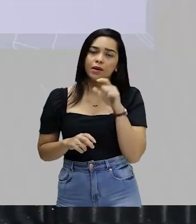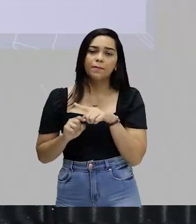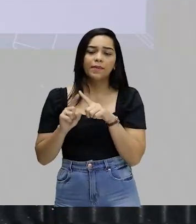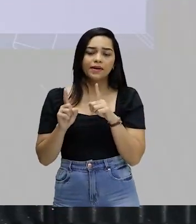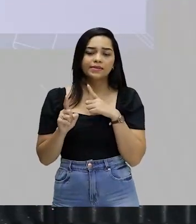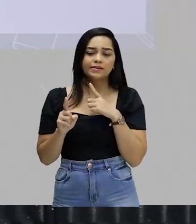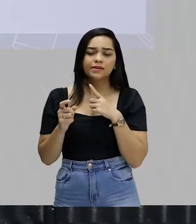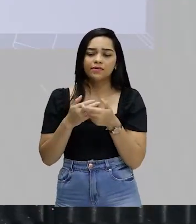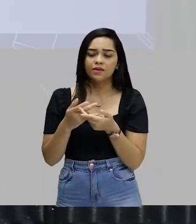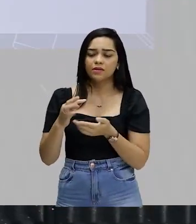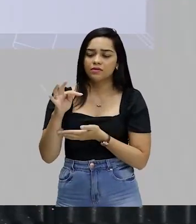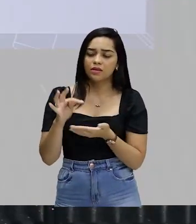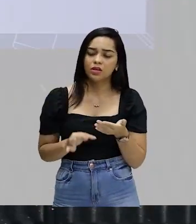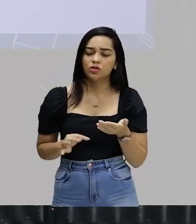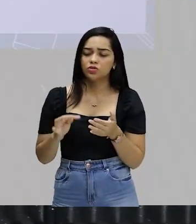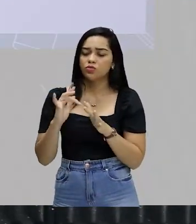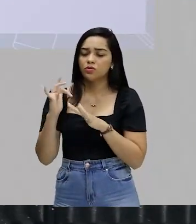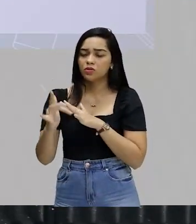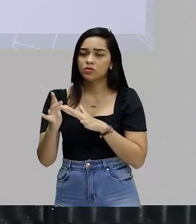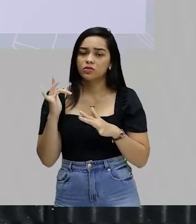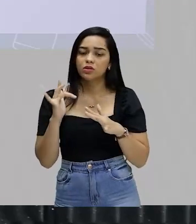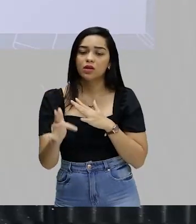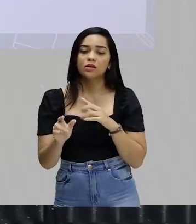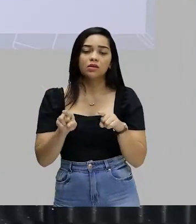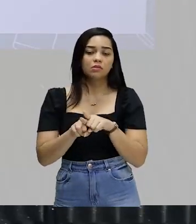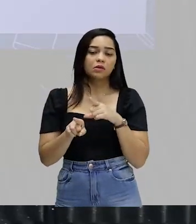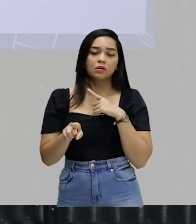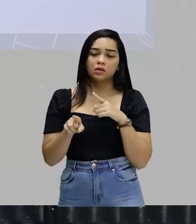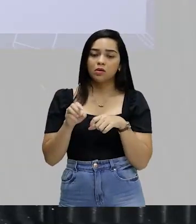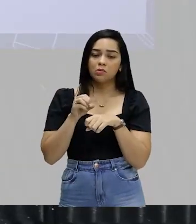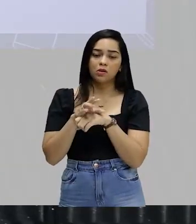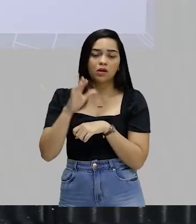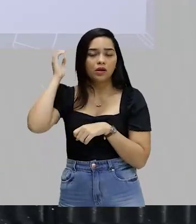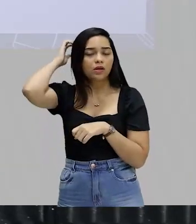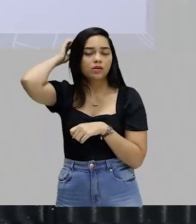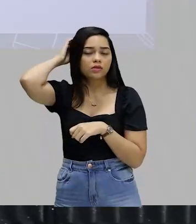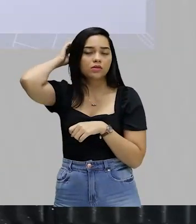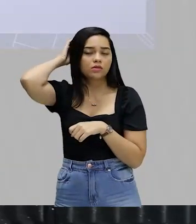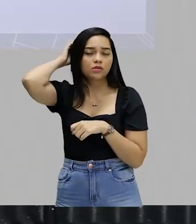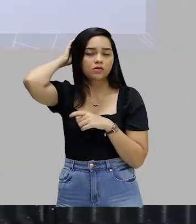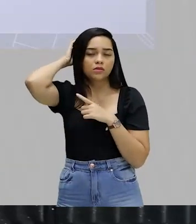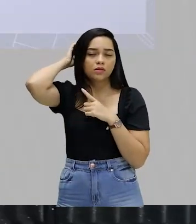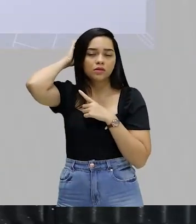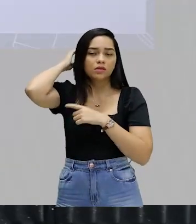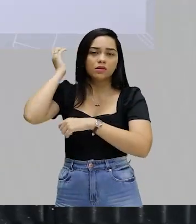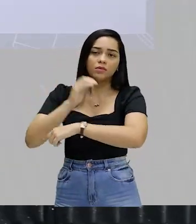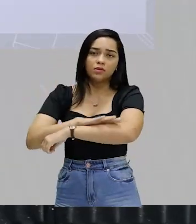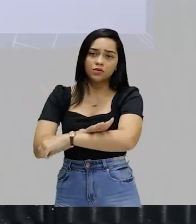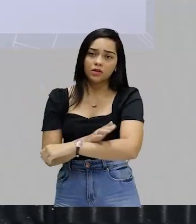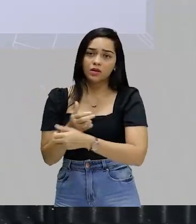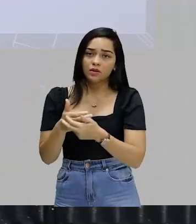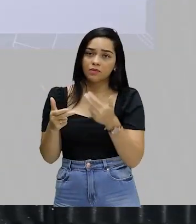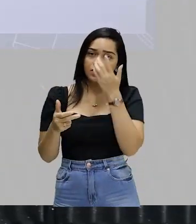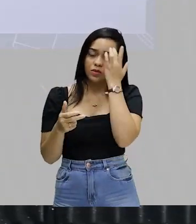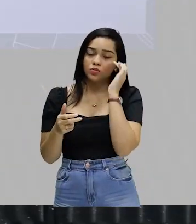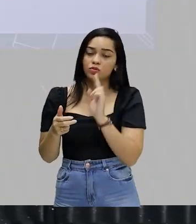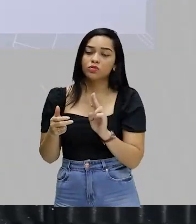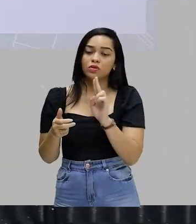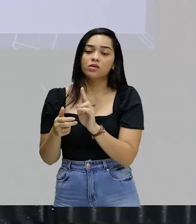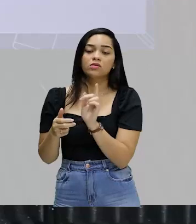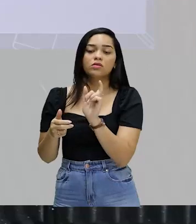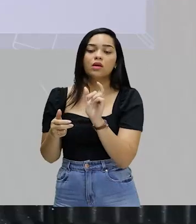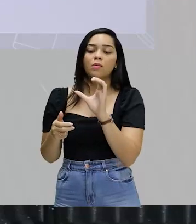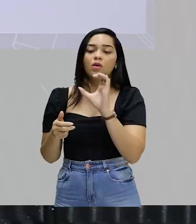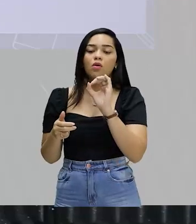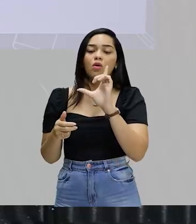muito comum em textos, em redes sociais, alguma postagem que tenha um tom mais preconceituoso, as pessoas utilizarem essa ideia